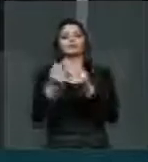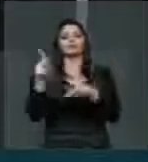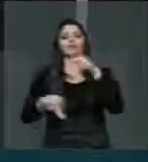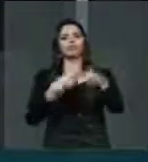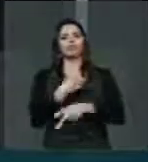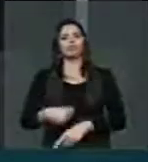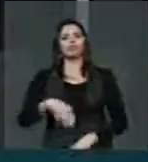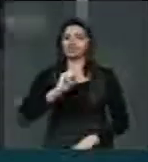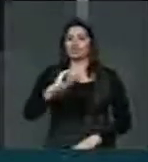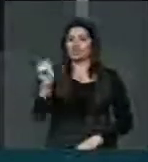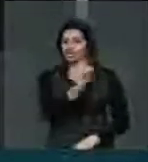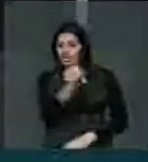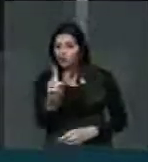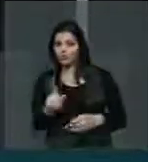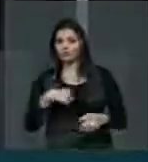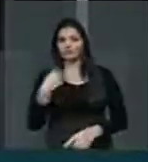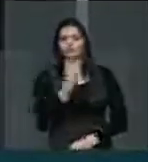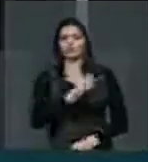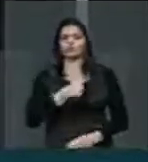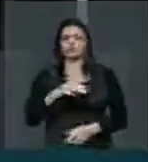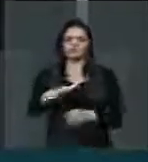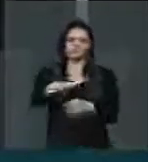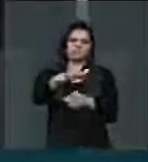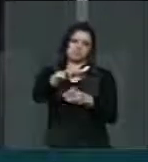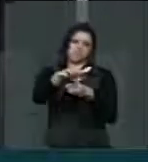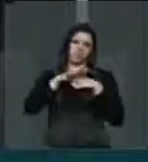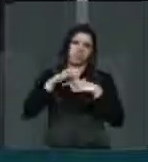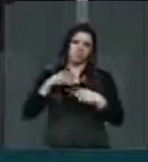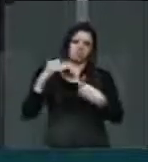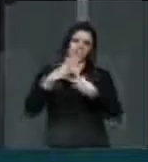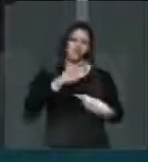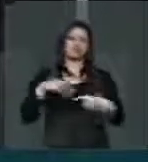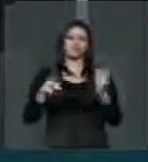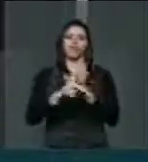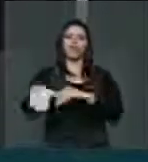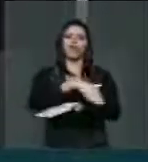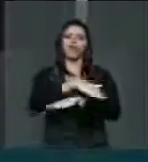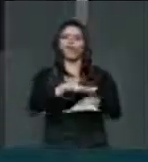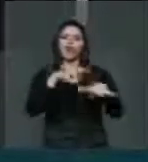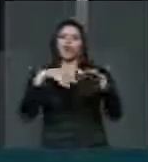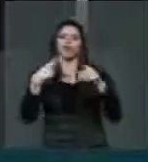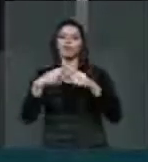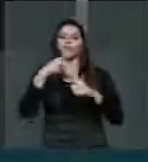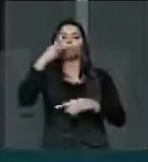sufocados pelas ruas, porque os partidos já não representam movimentos.